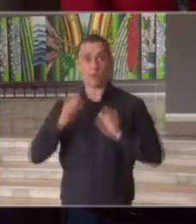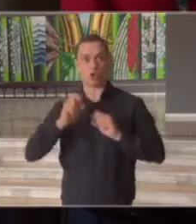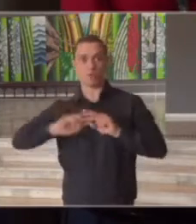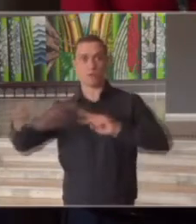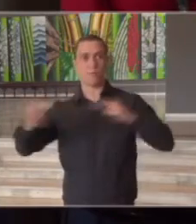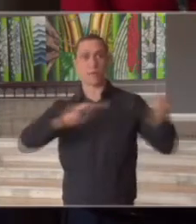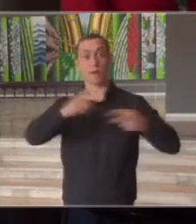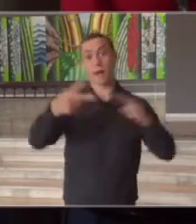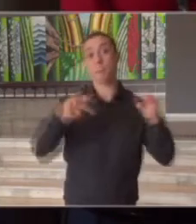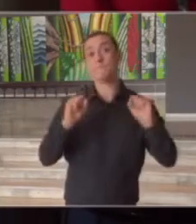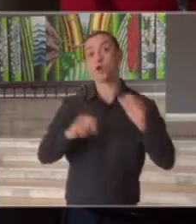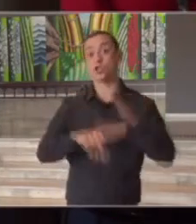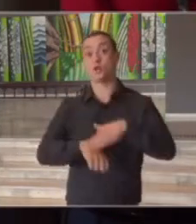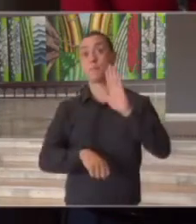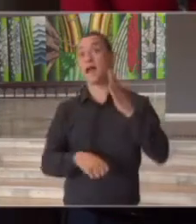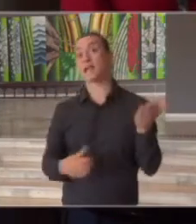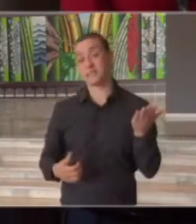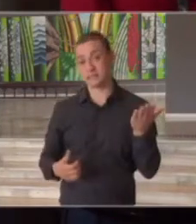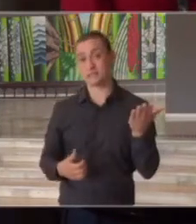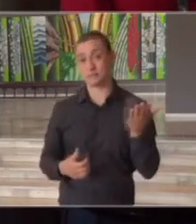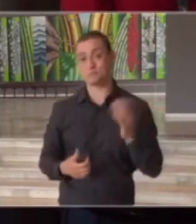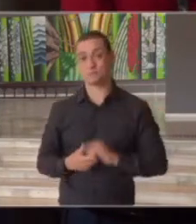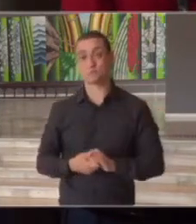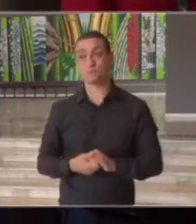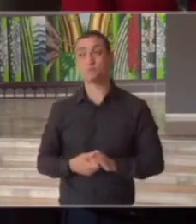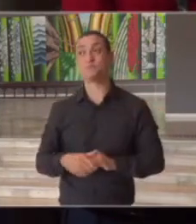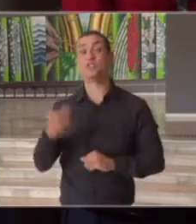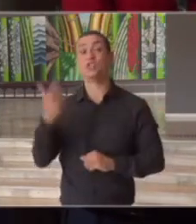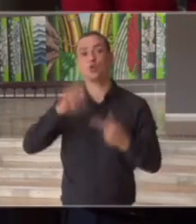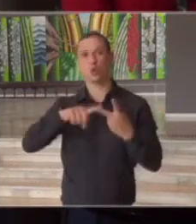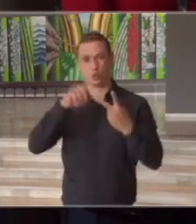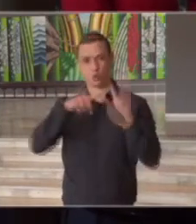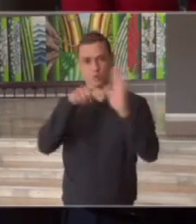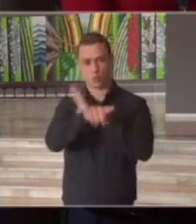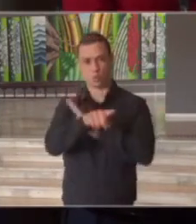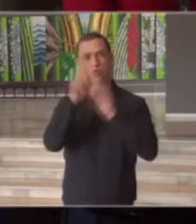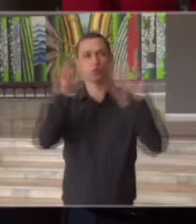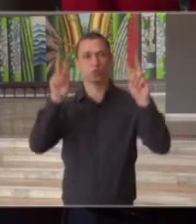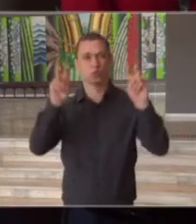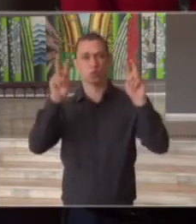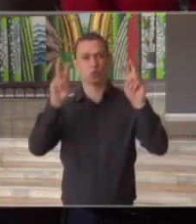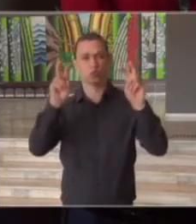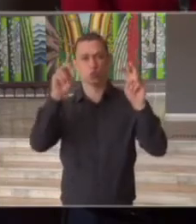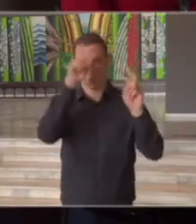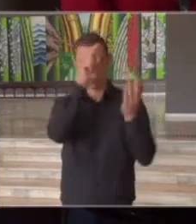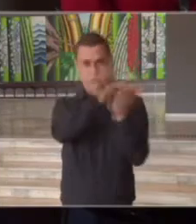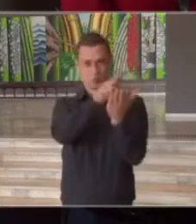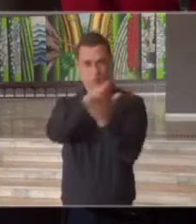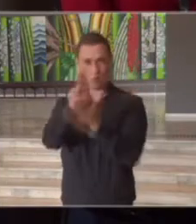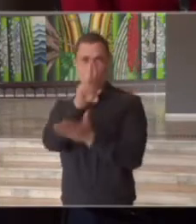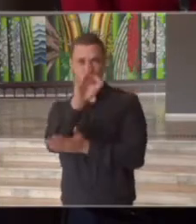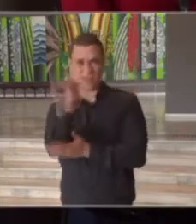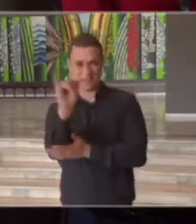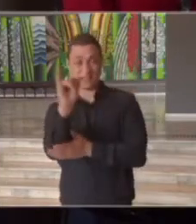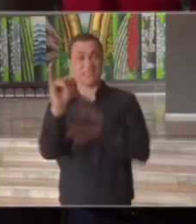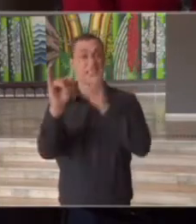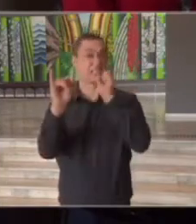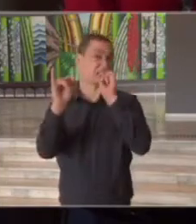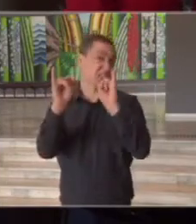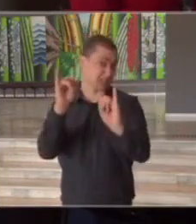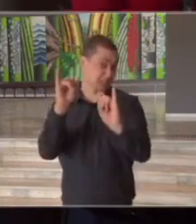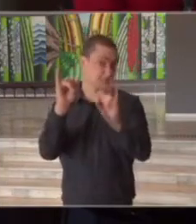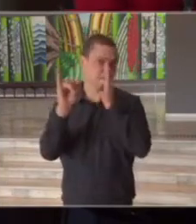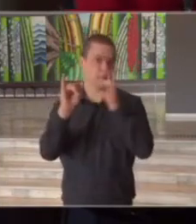transmitir mais ainda esse vírus e a segunda pergunta seria a respeito de leitos de UTI se no caso de